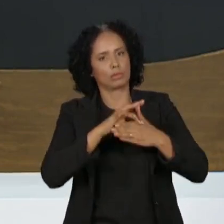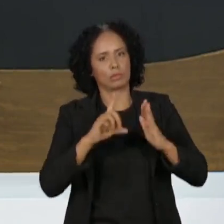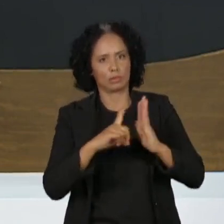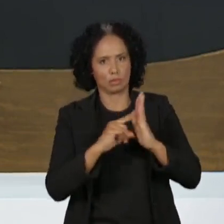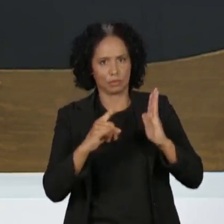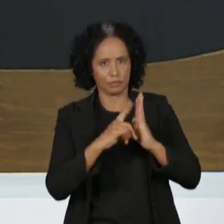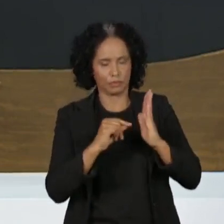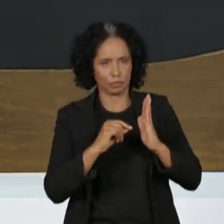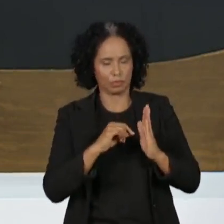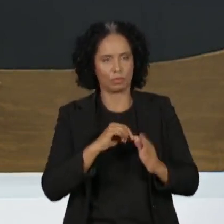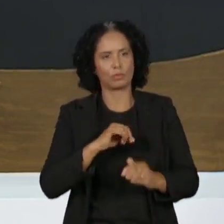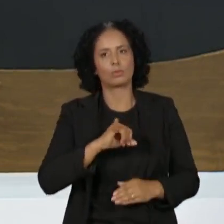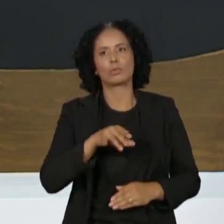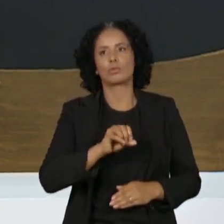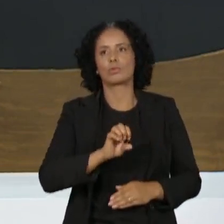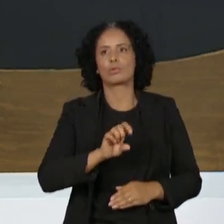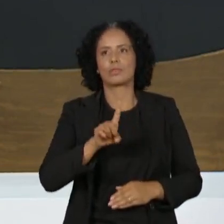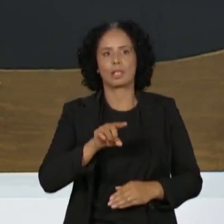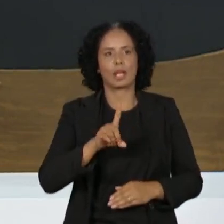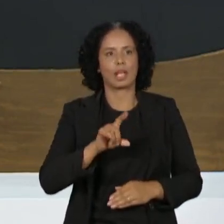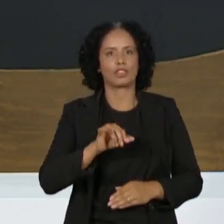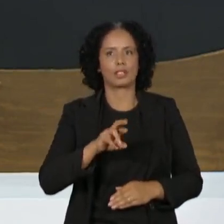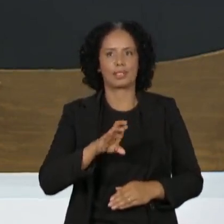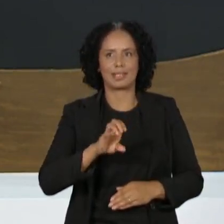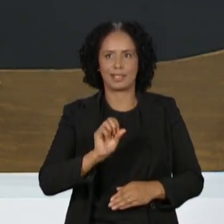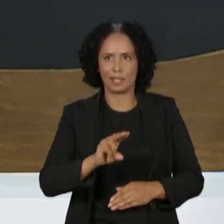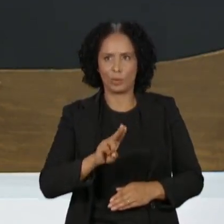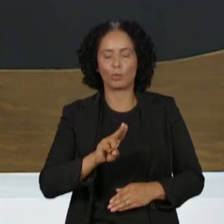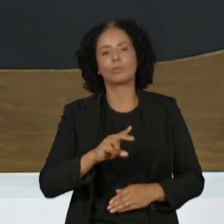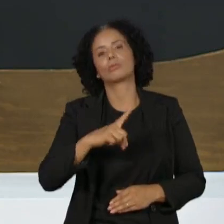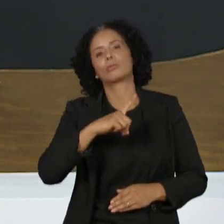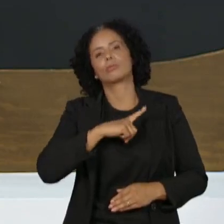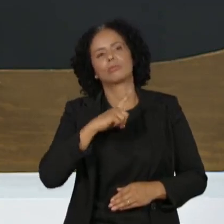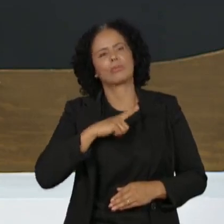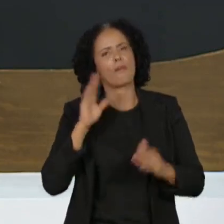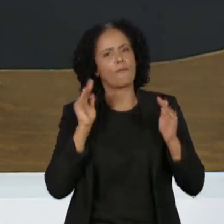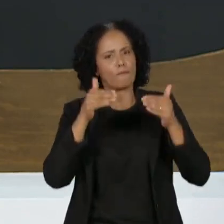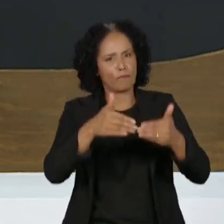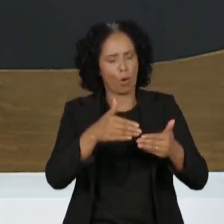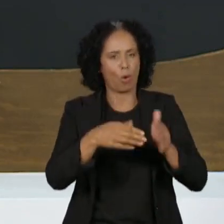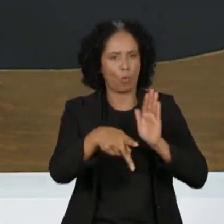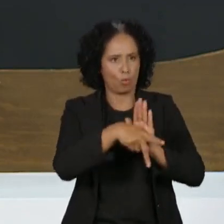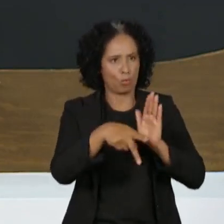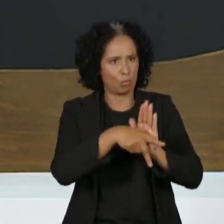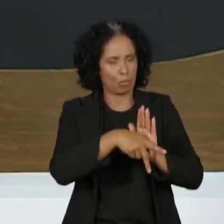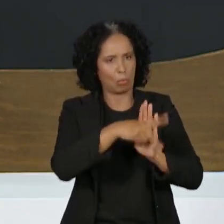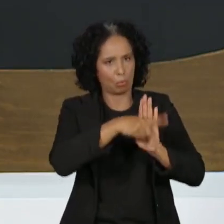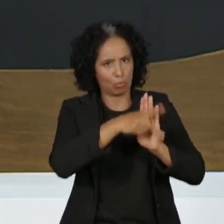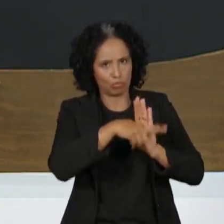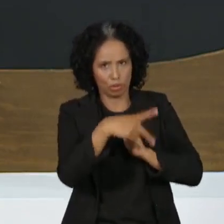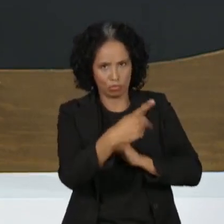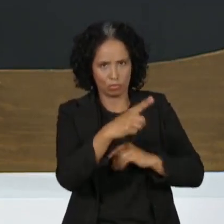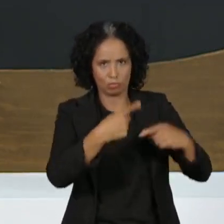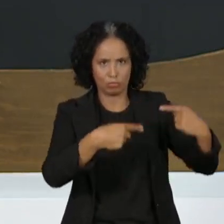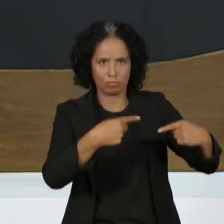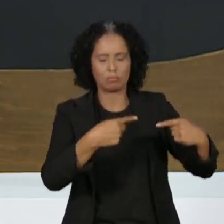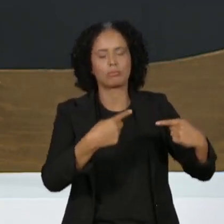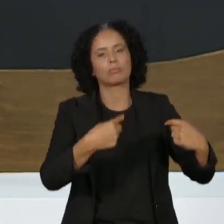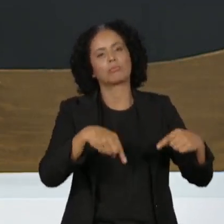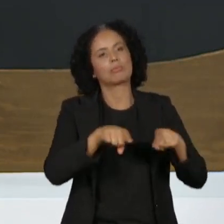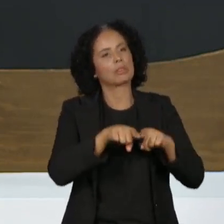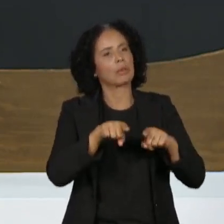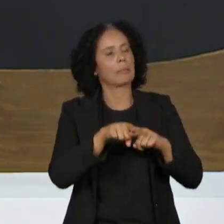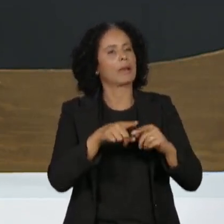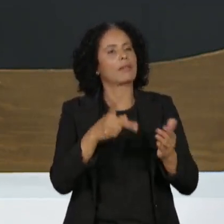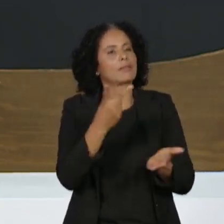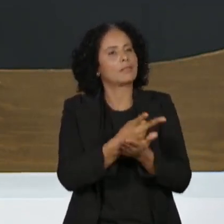Disseu, muito centralizador e que tinha um projeto político próprio e sempre foi visto como um sucessor eventual